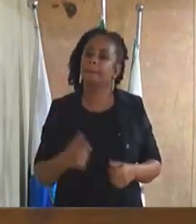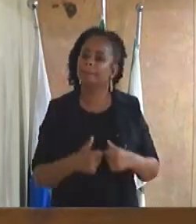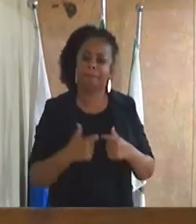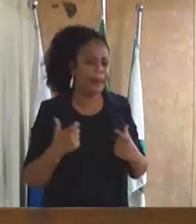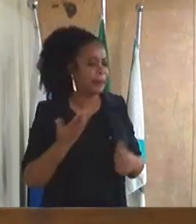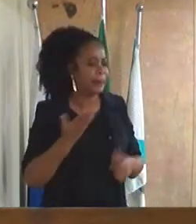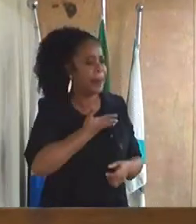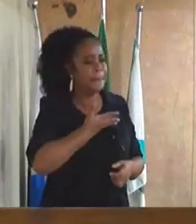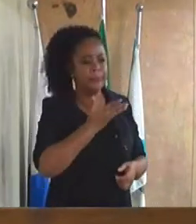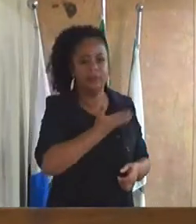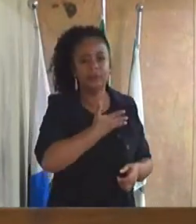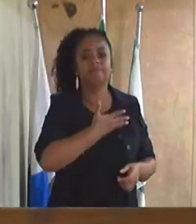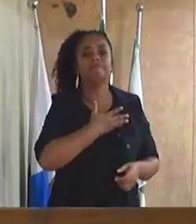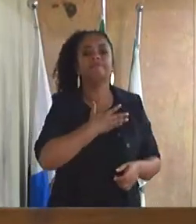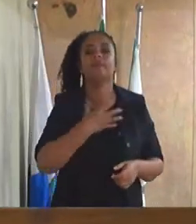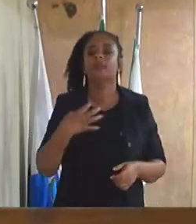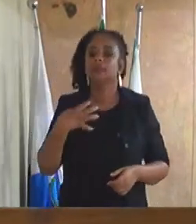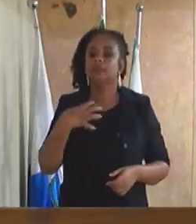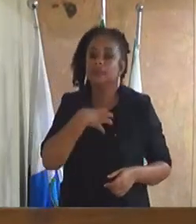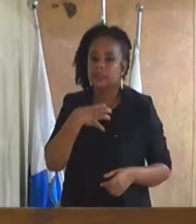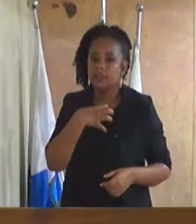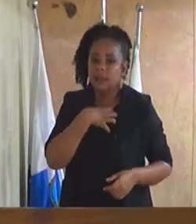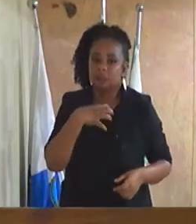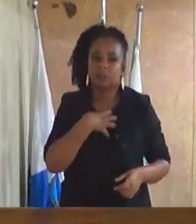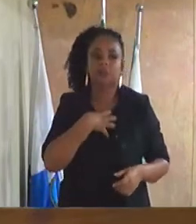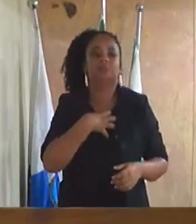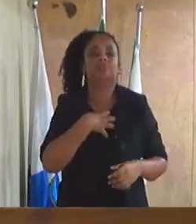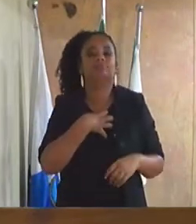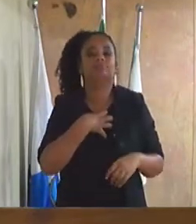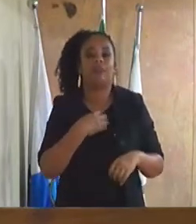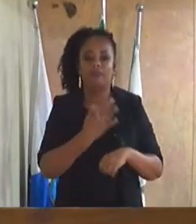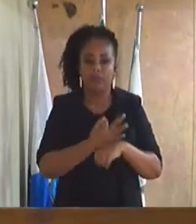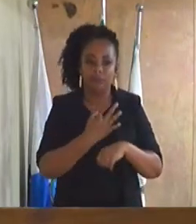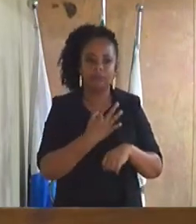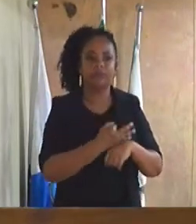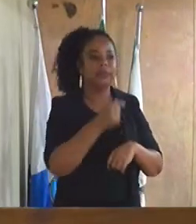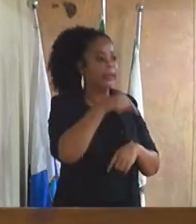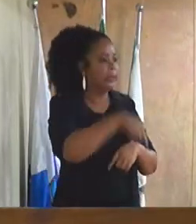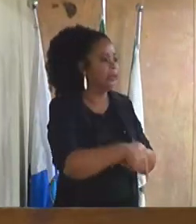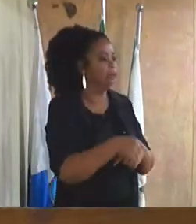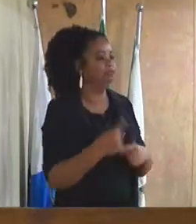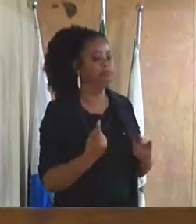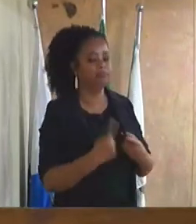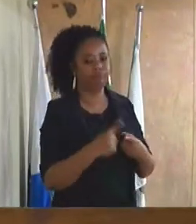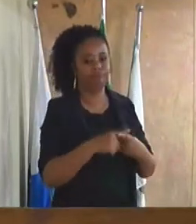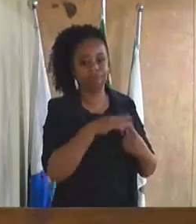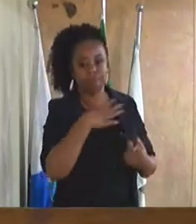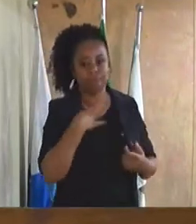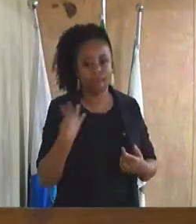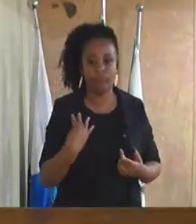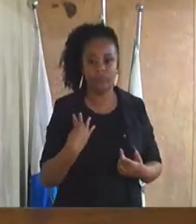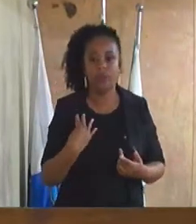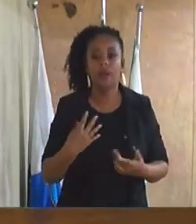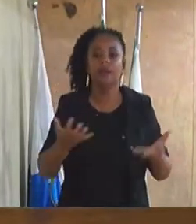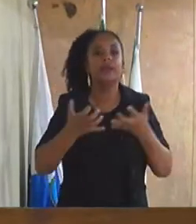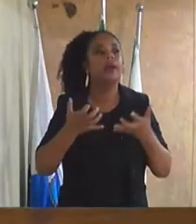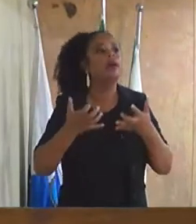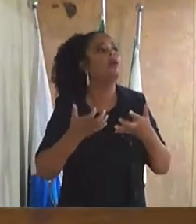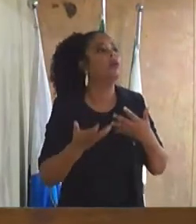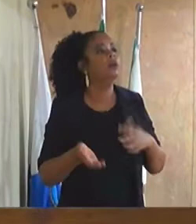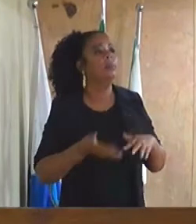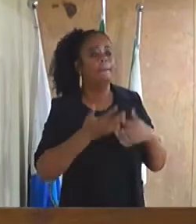certeza vai fazer muita falta a esta casa legislativa. Parabenizar também ao nobre amigo Feital, meu irmão Feital,